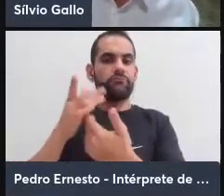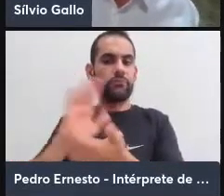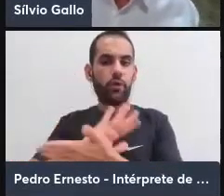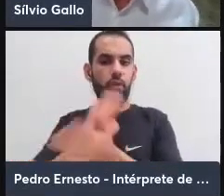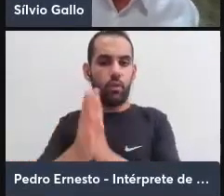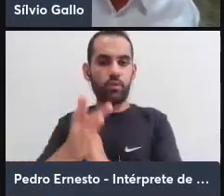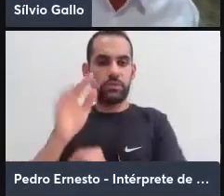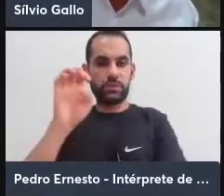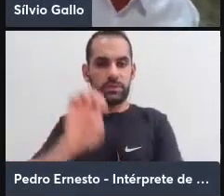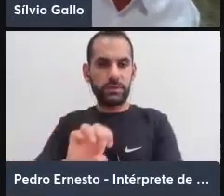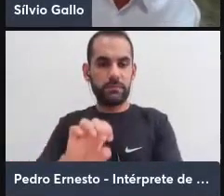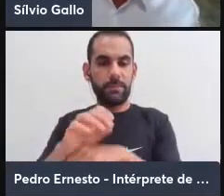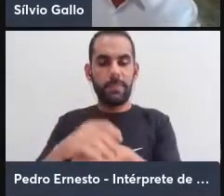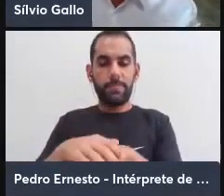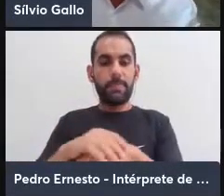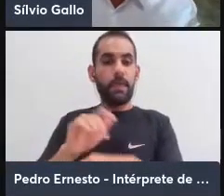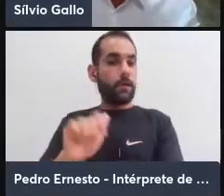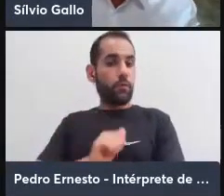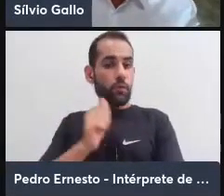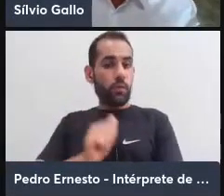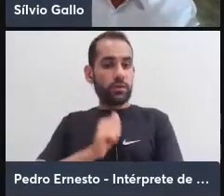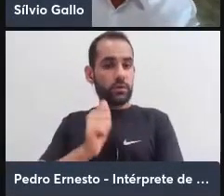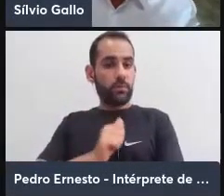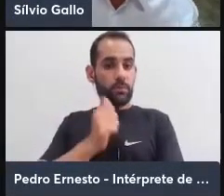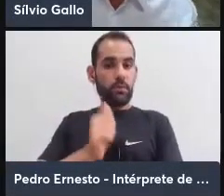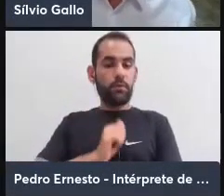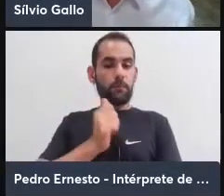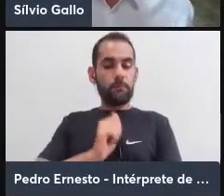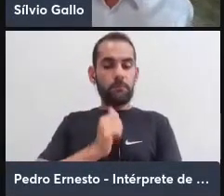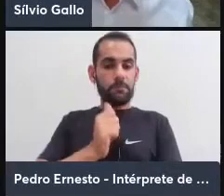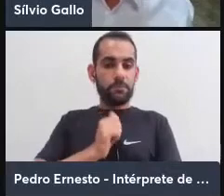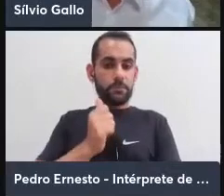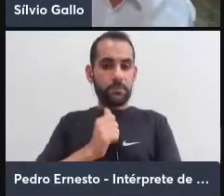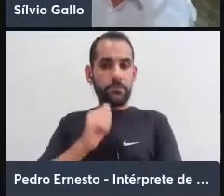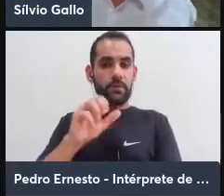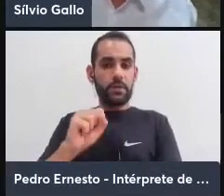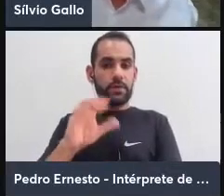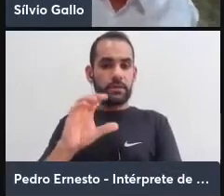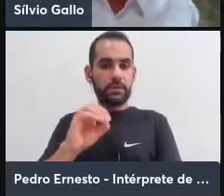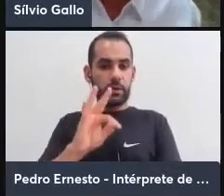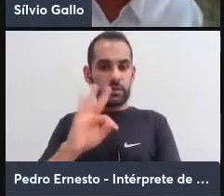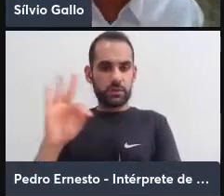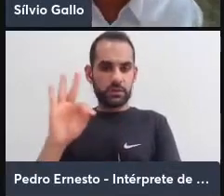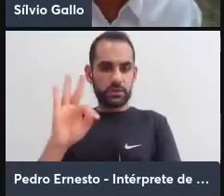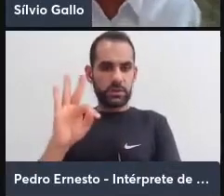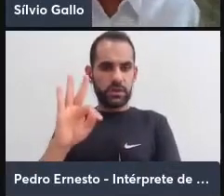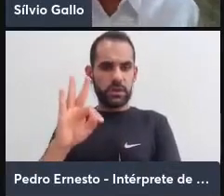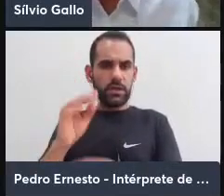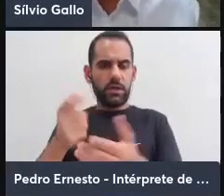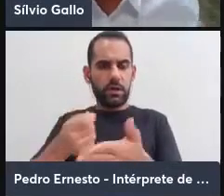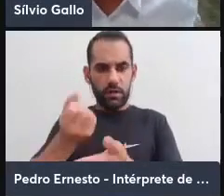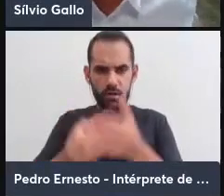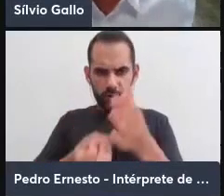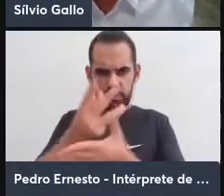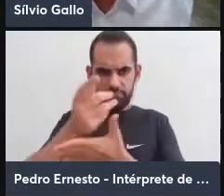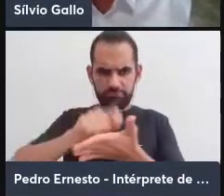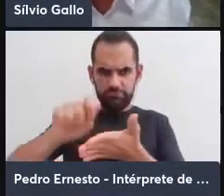antropólogo que eu cito é um antropólogo norte-americano contemporâneo, James Scott, autor de um livro